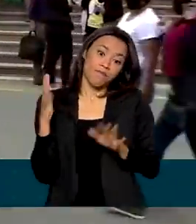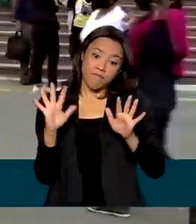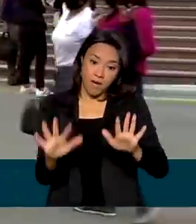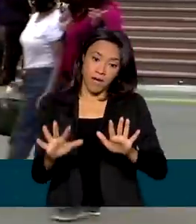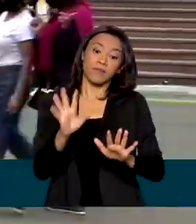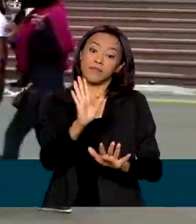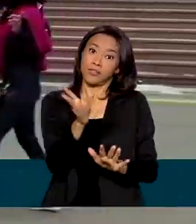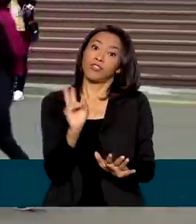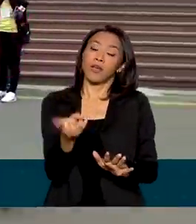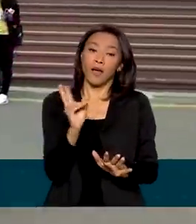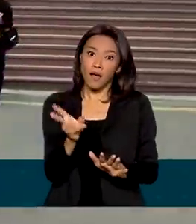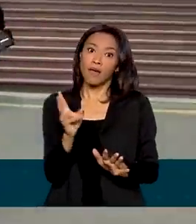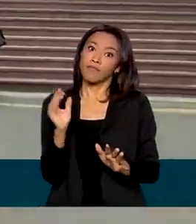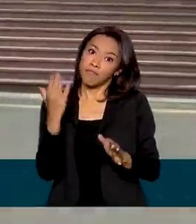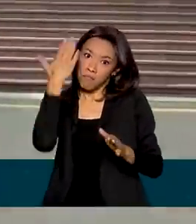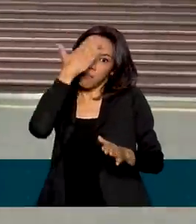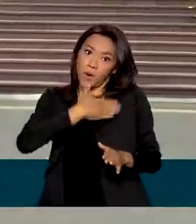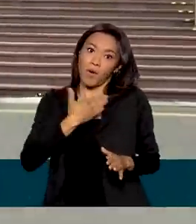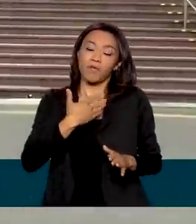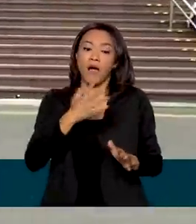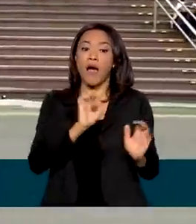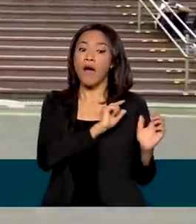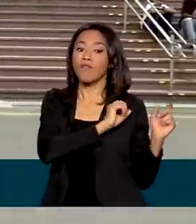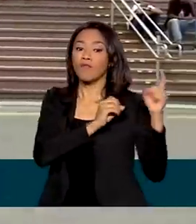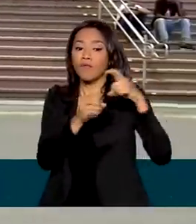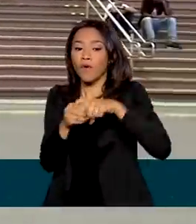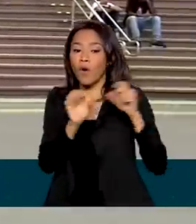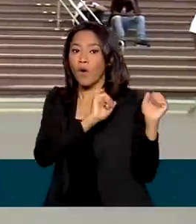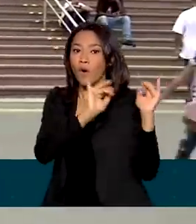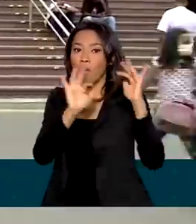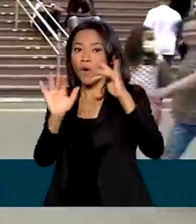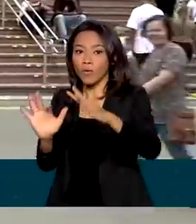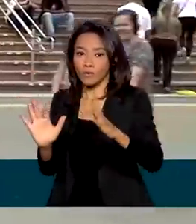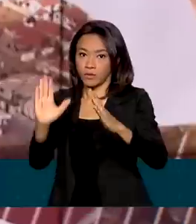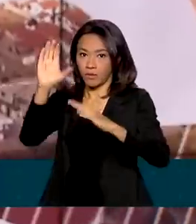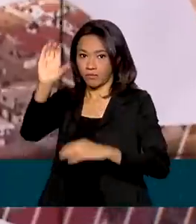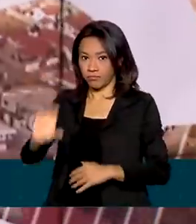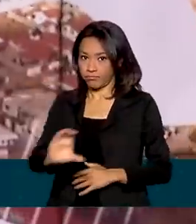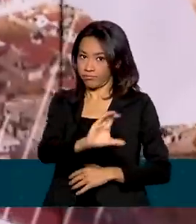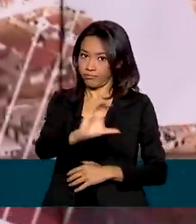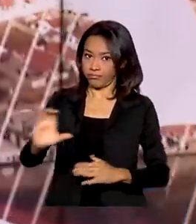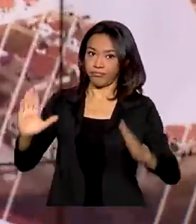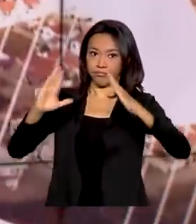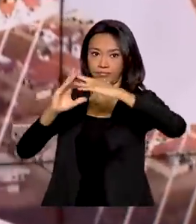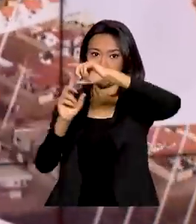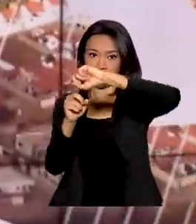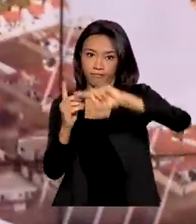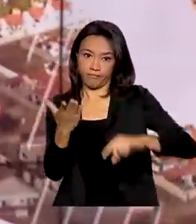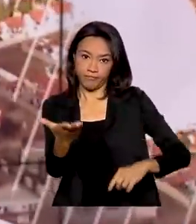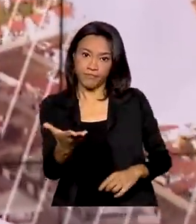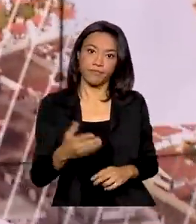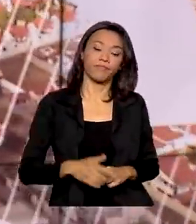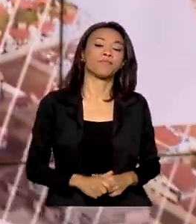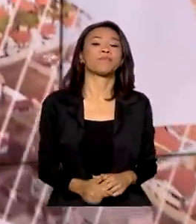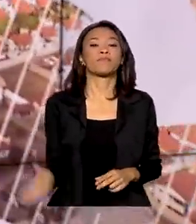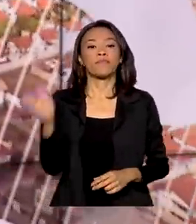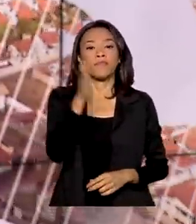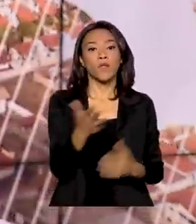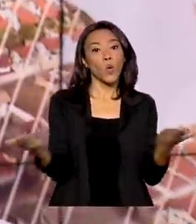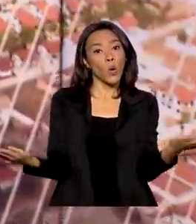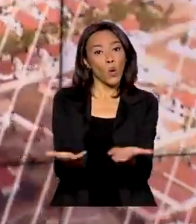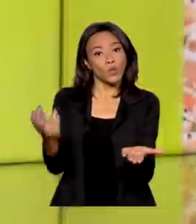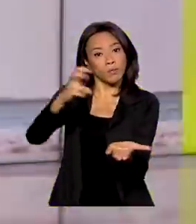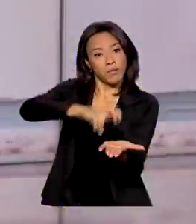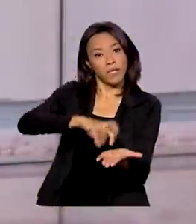já significa uma retomada do público ao Santuário de Aparecida. E agora pela manhã, o presidente Jair